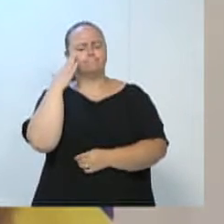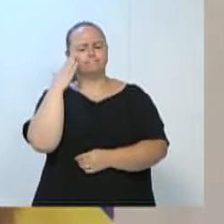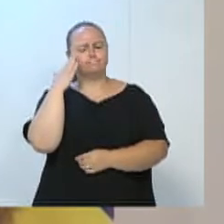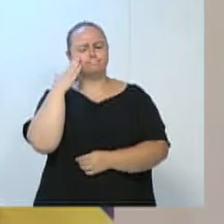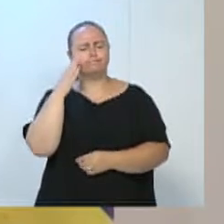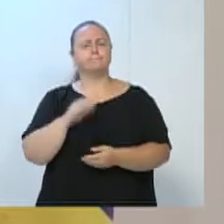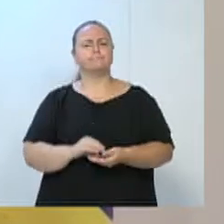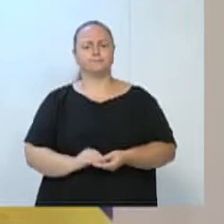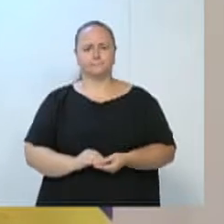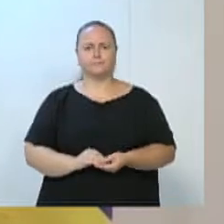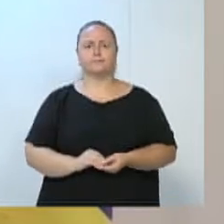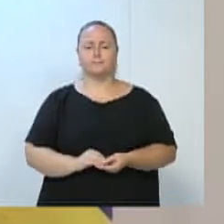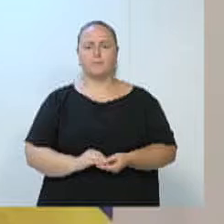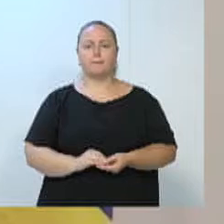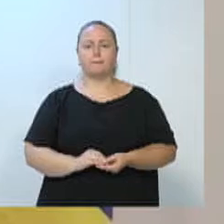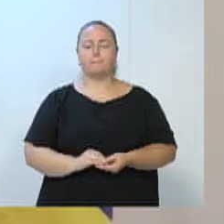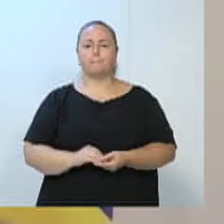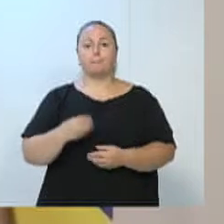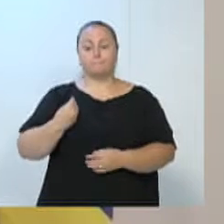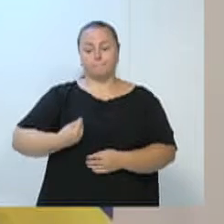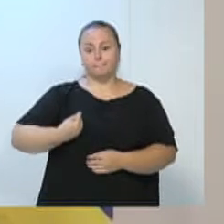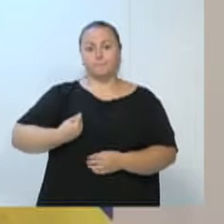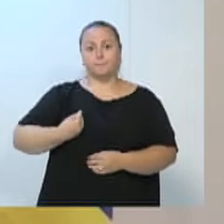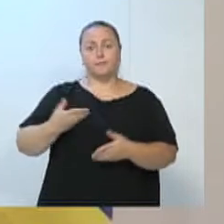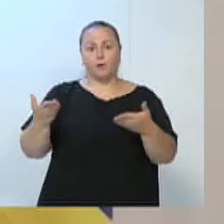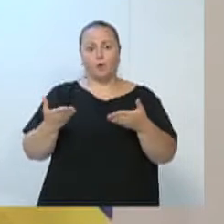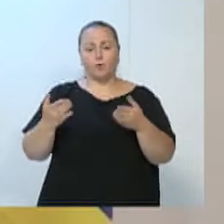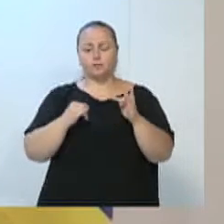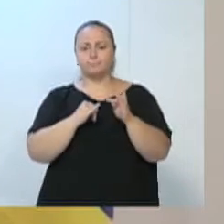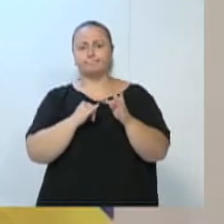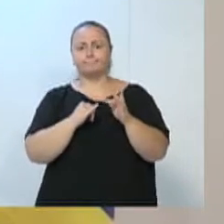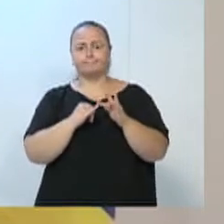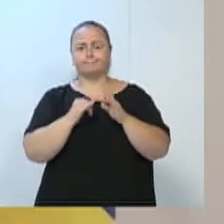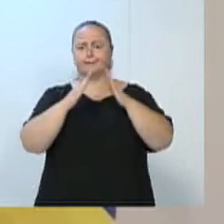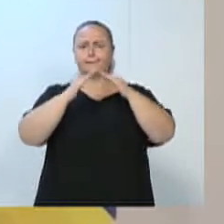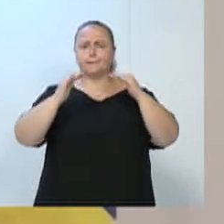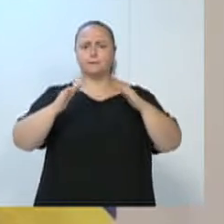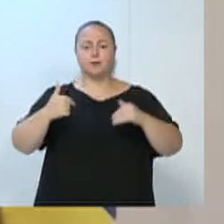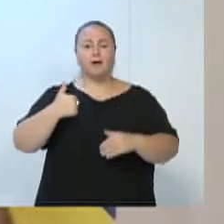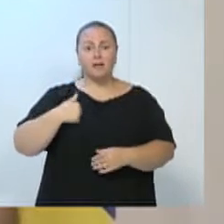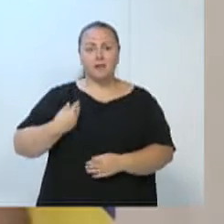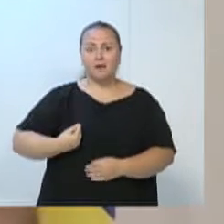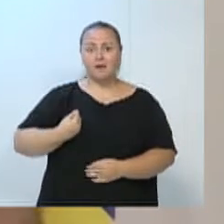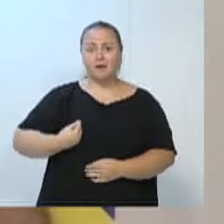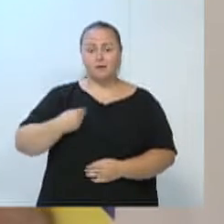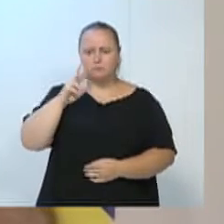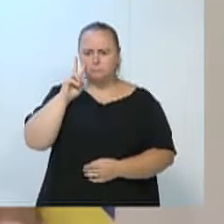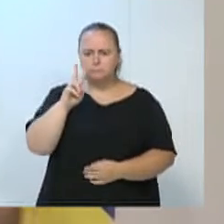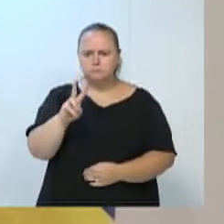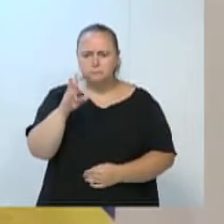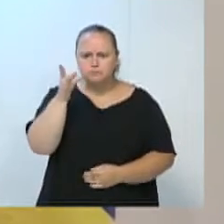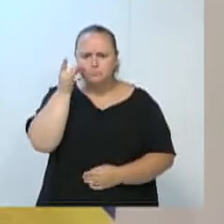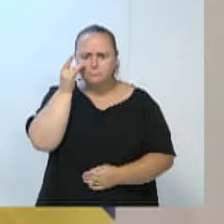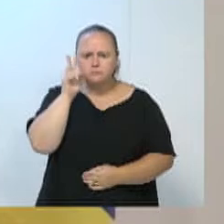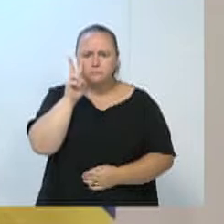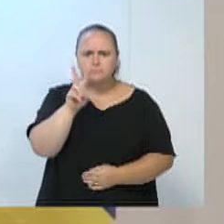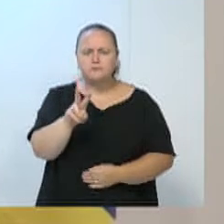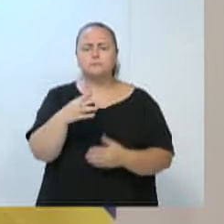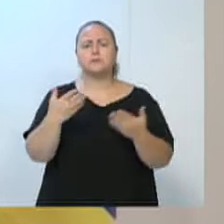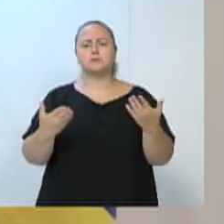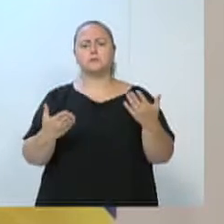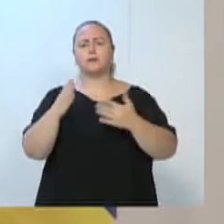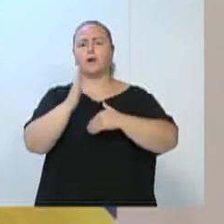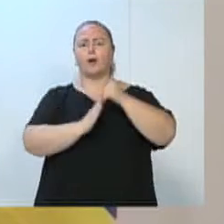Eu estive hoje, vereador Marcos da Rosa, eu estive hoje no bairro Tapavazinha, no Teço Salto, eu estive pessoalmente lá, eu vi pessoalmente as obras